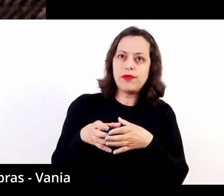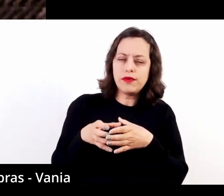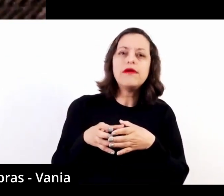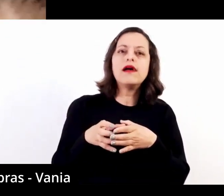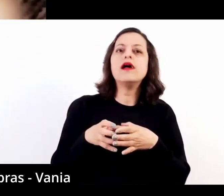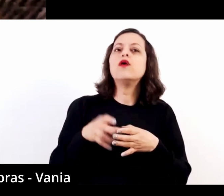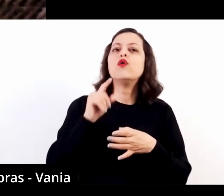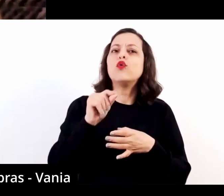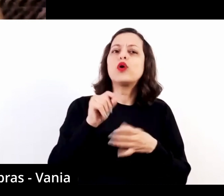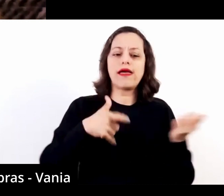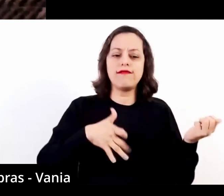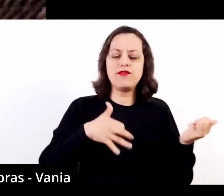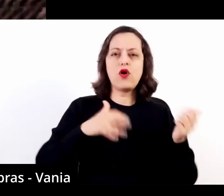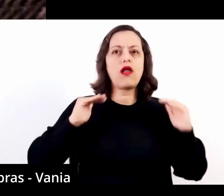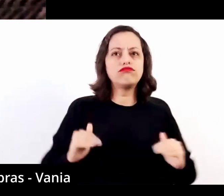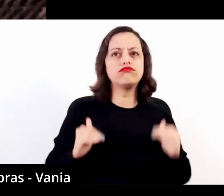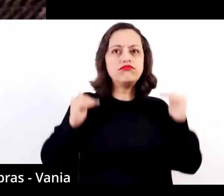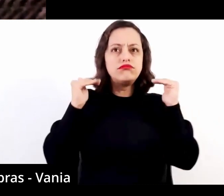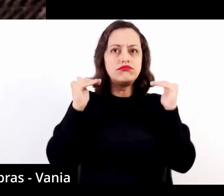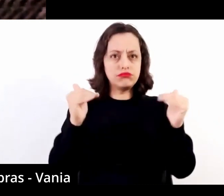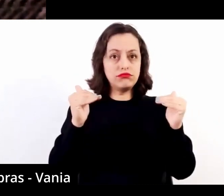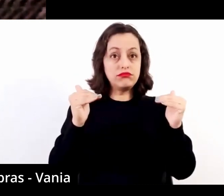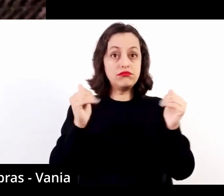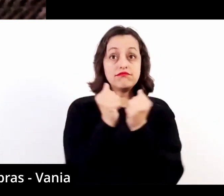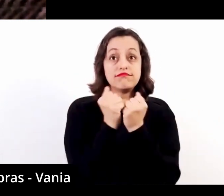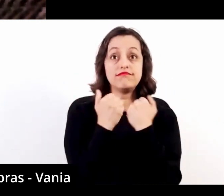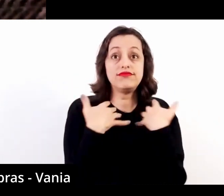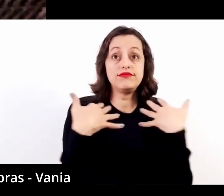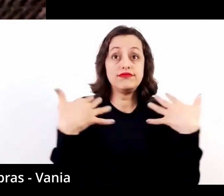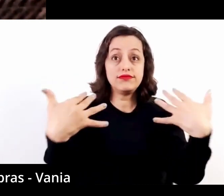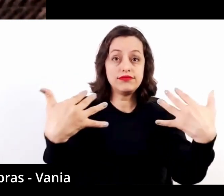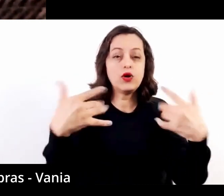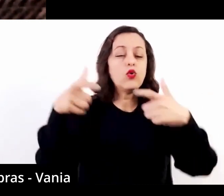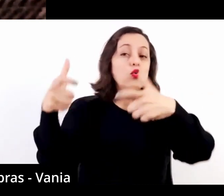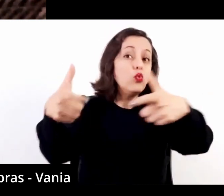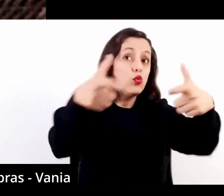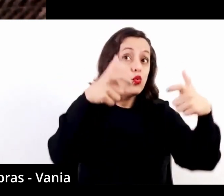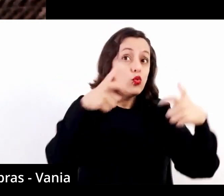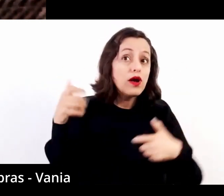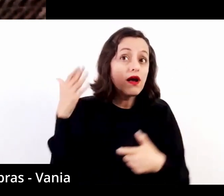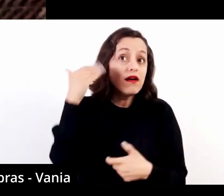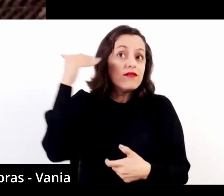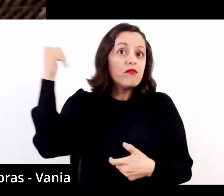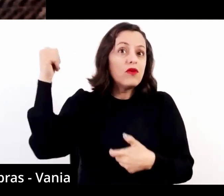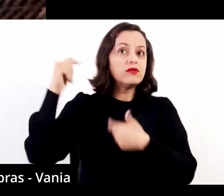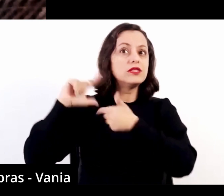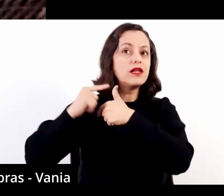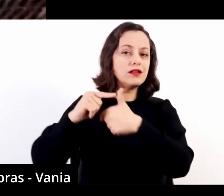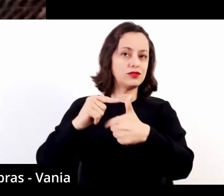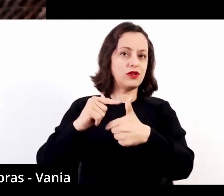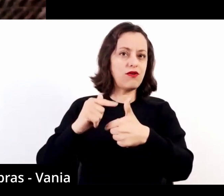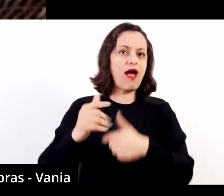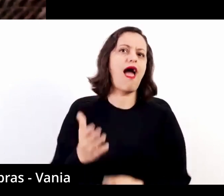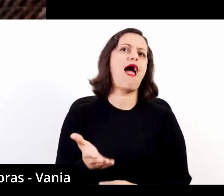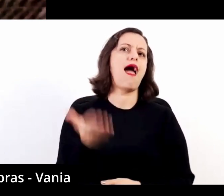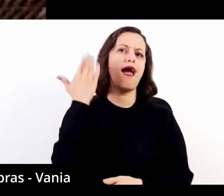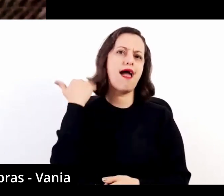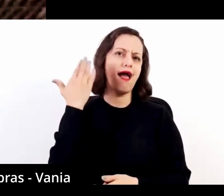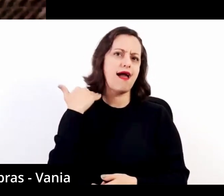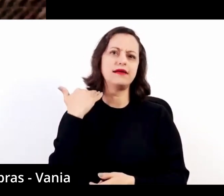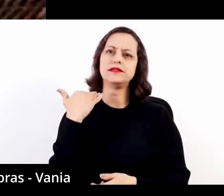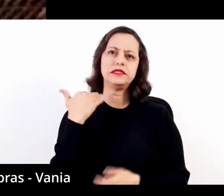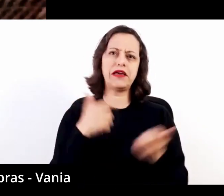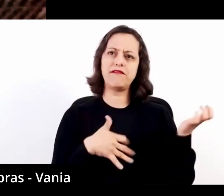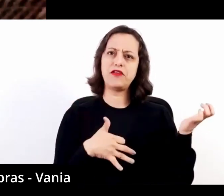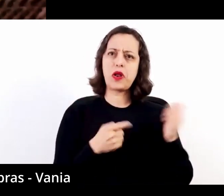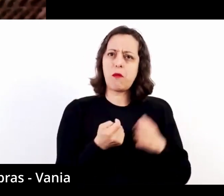atravesse a um outro patamar de aceitação dentro de determinados espaços, nos quais antes a sua